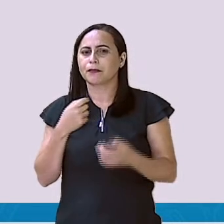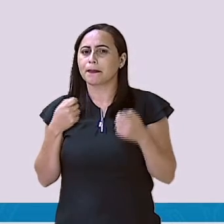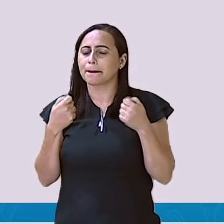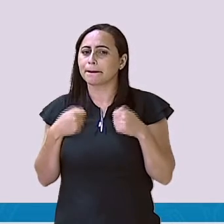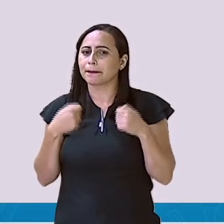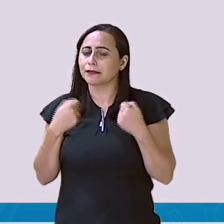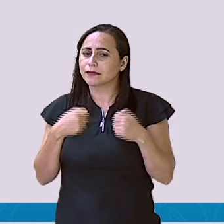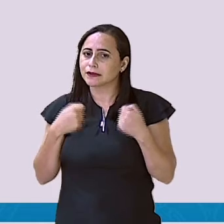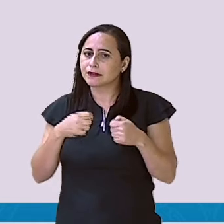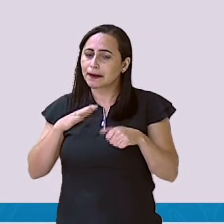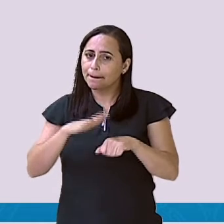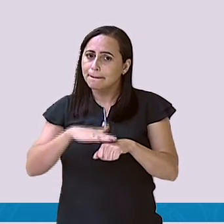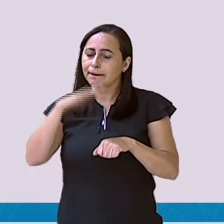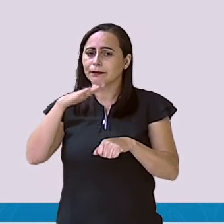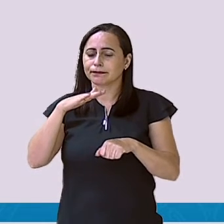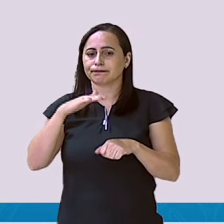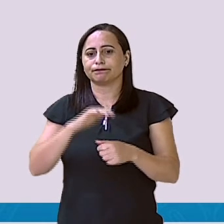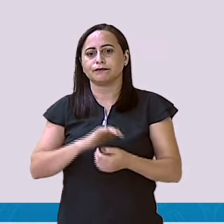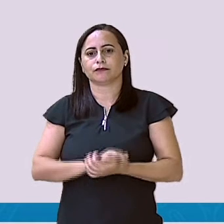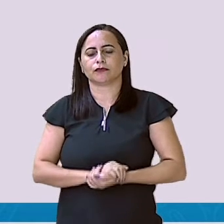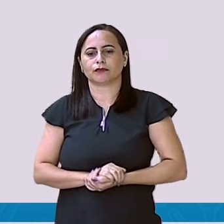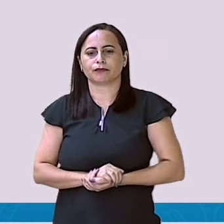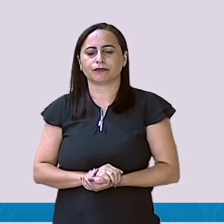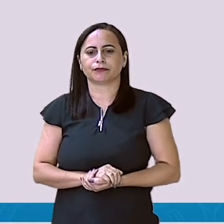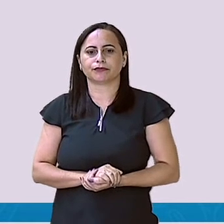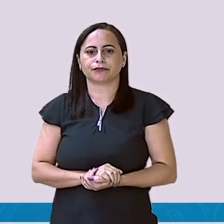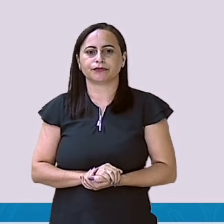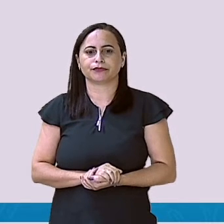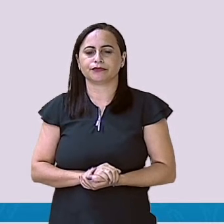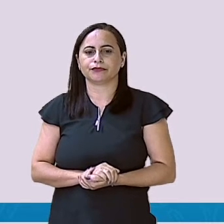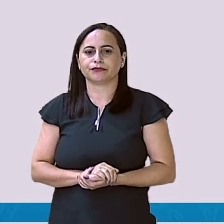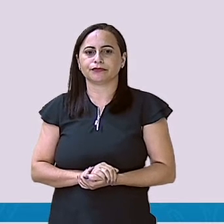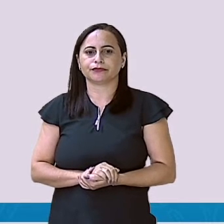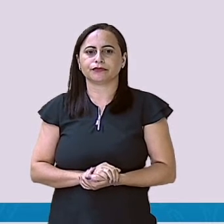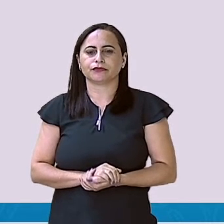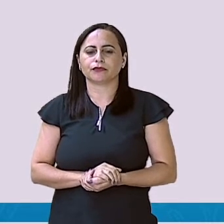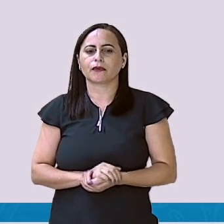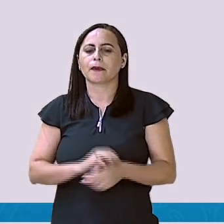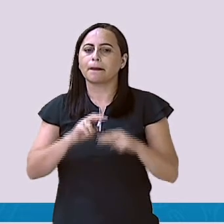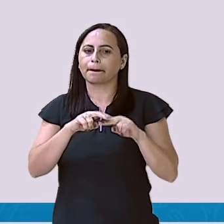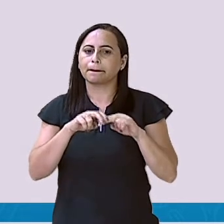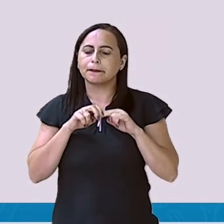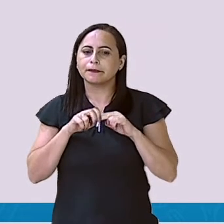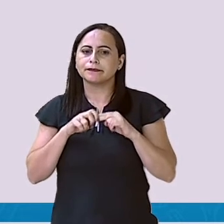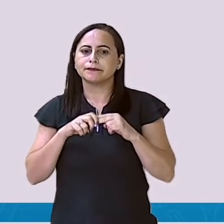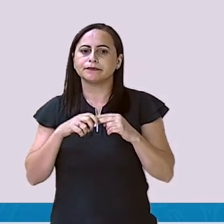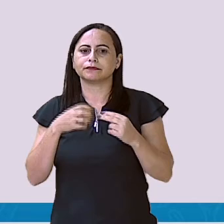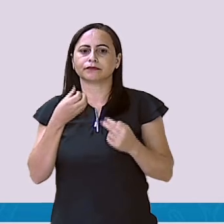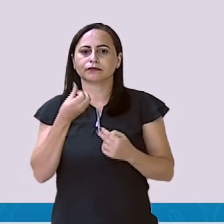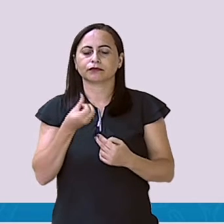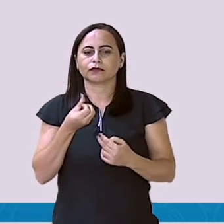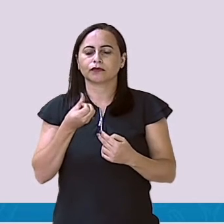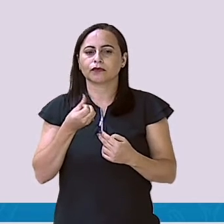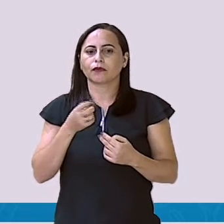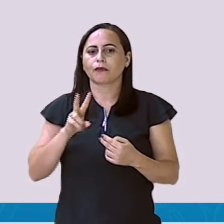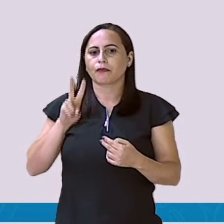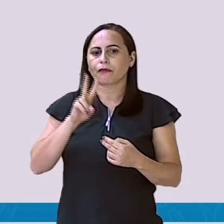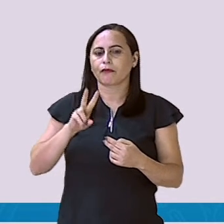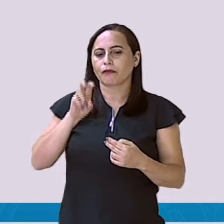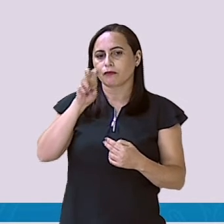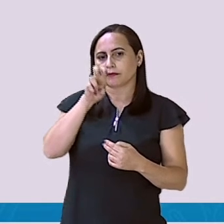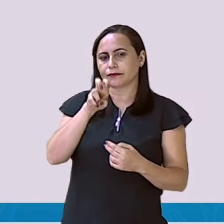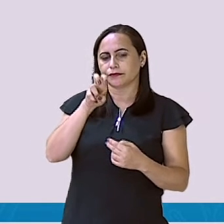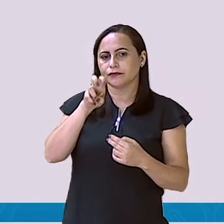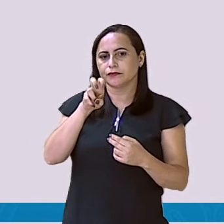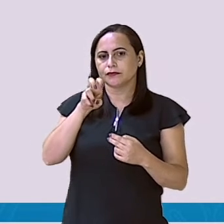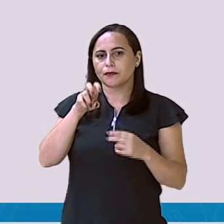ele sempre precisa de ser maior do que o de baixo. Eu vou pegar emprestado aqui, ó. Vai ficar valendo 5. Me